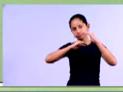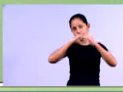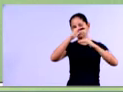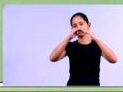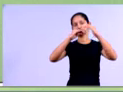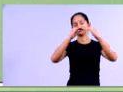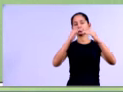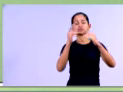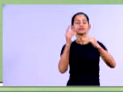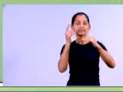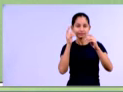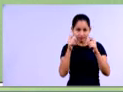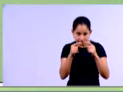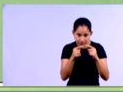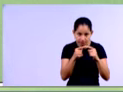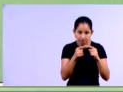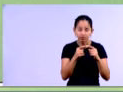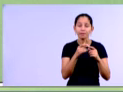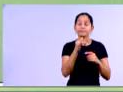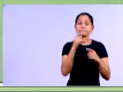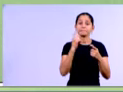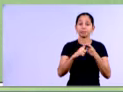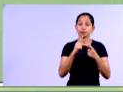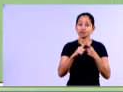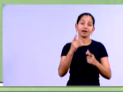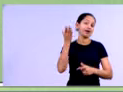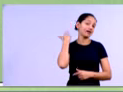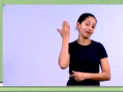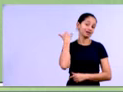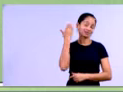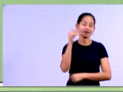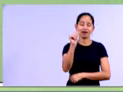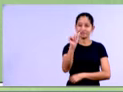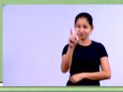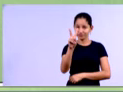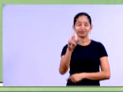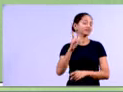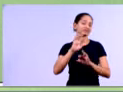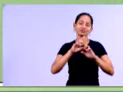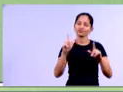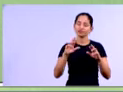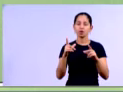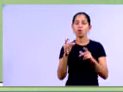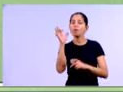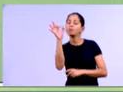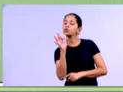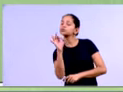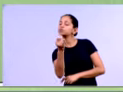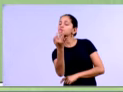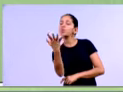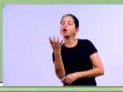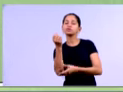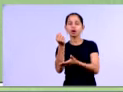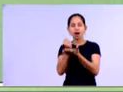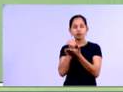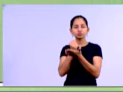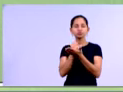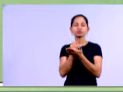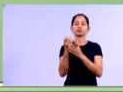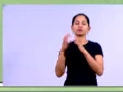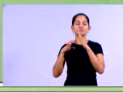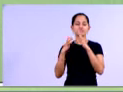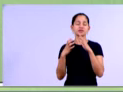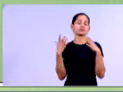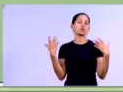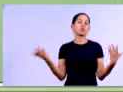vertical cuida da participação da conta, agora nós vamos cuidar da evolução, ok? Da variação. Em uma variação matemática,